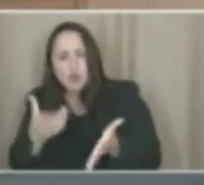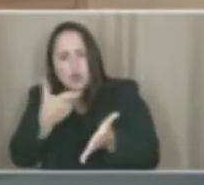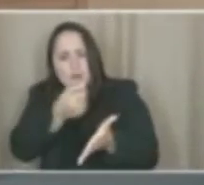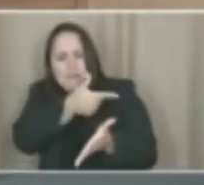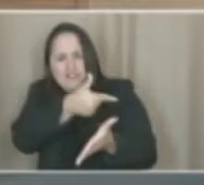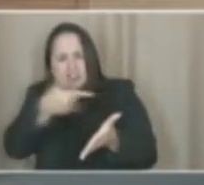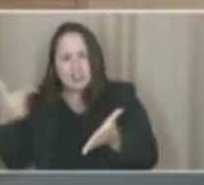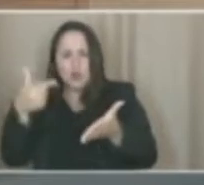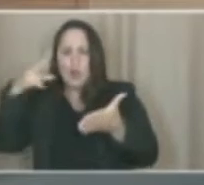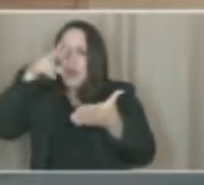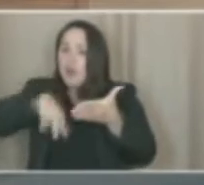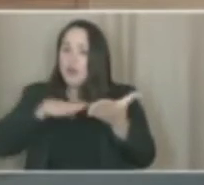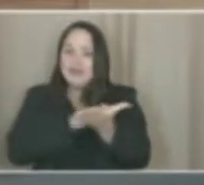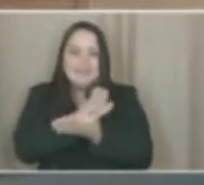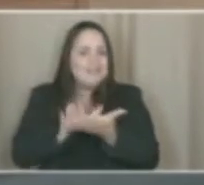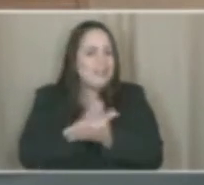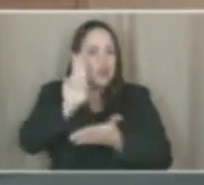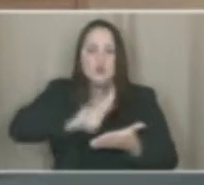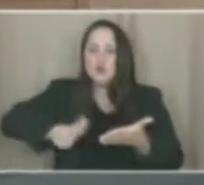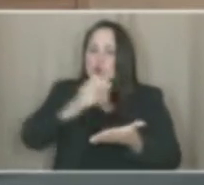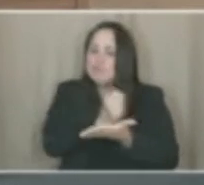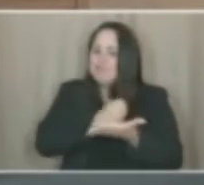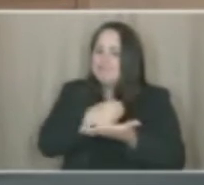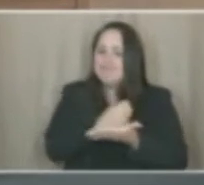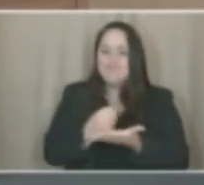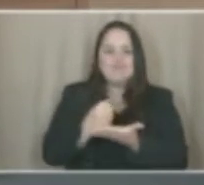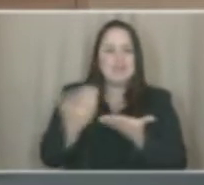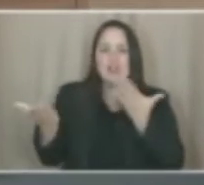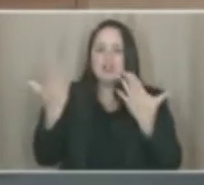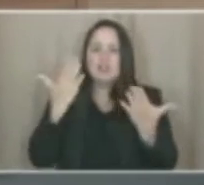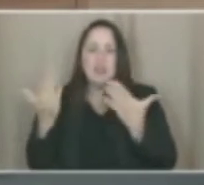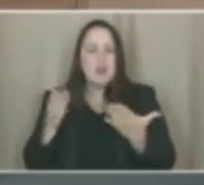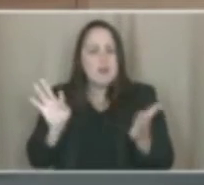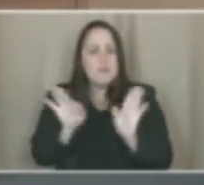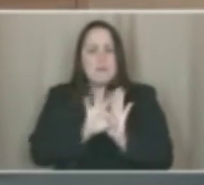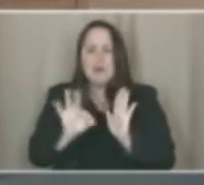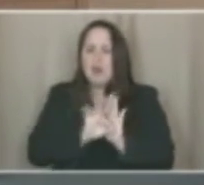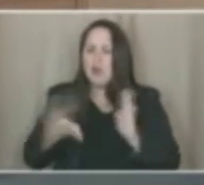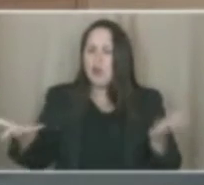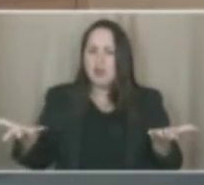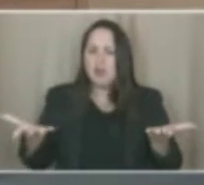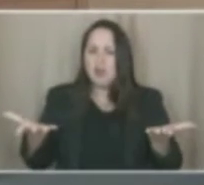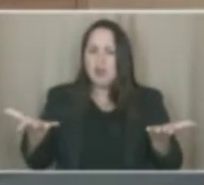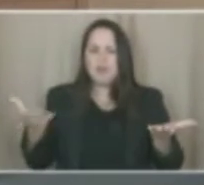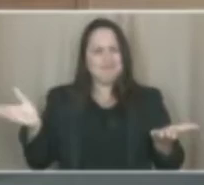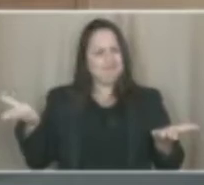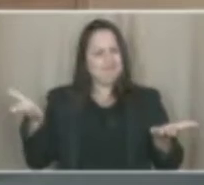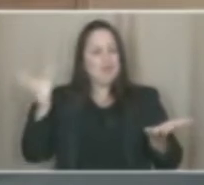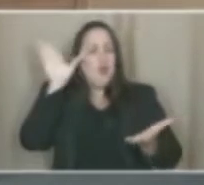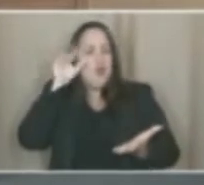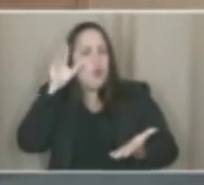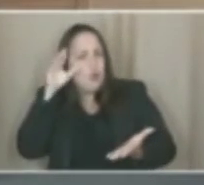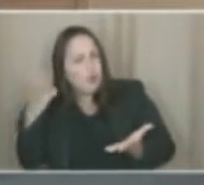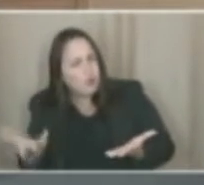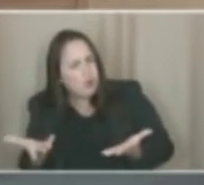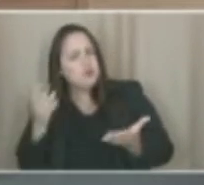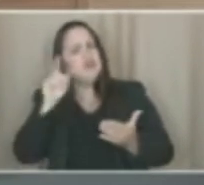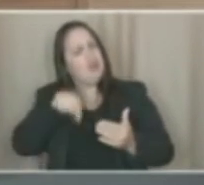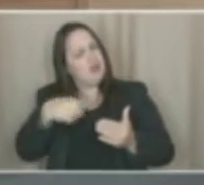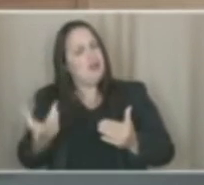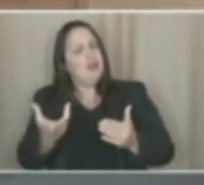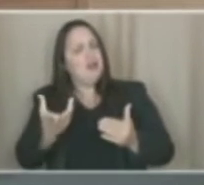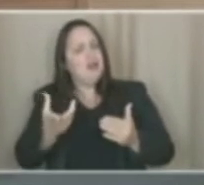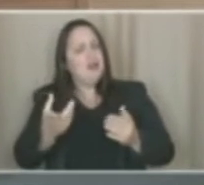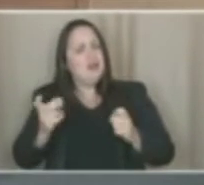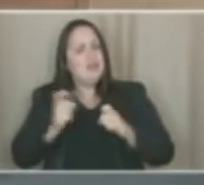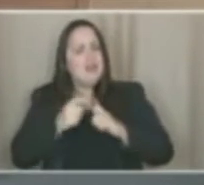leram nada sobre o uso medicinal e terapêutico da maconha. E o mais curioso ainda é que o mesmo Conselho Federal de